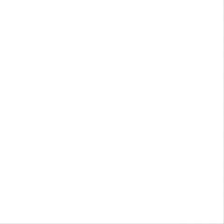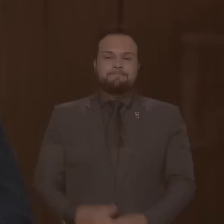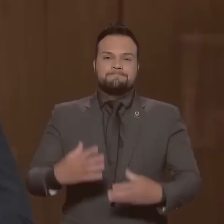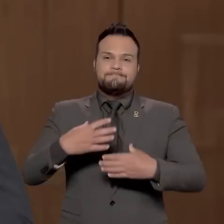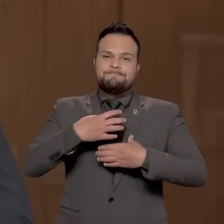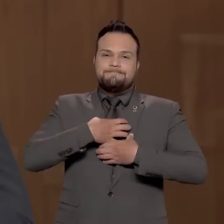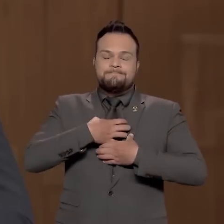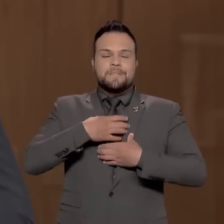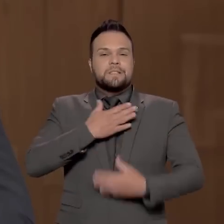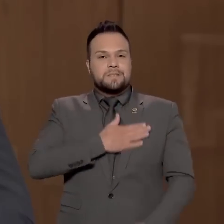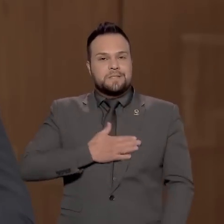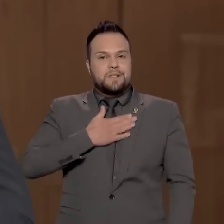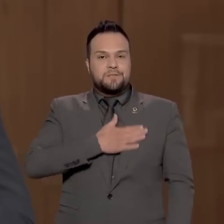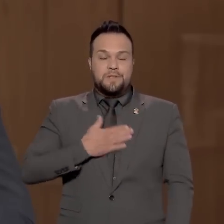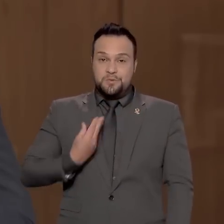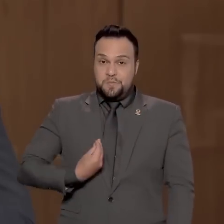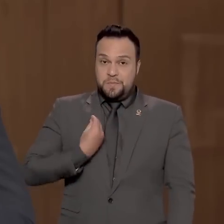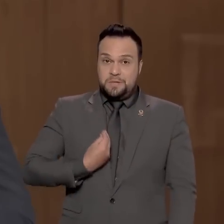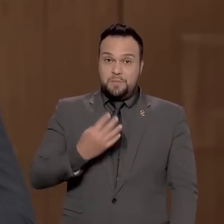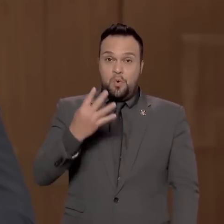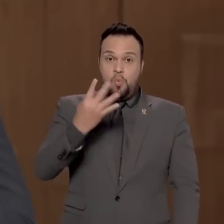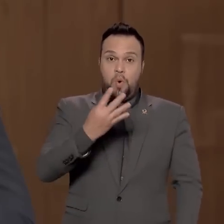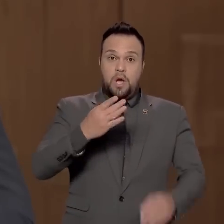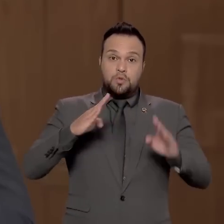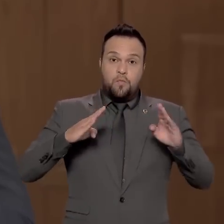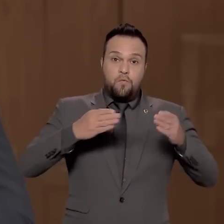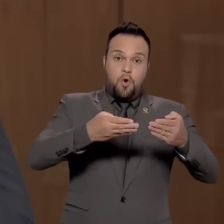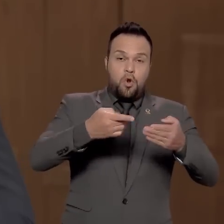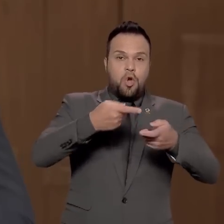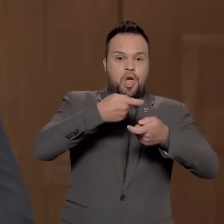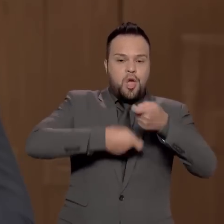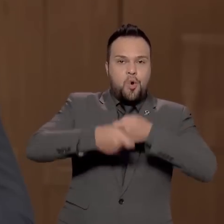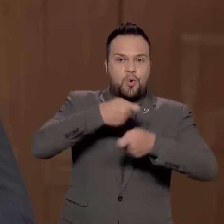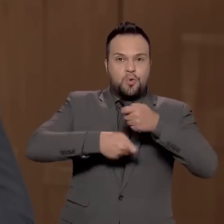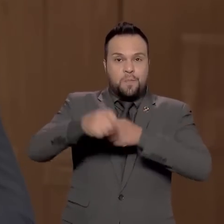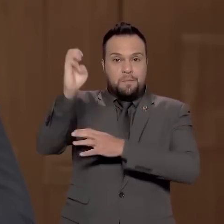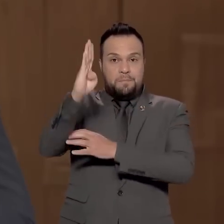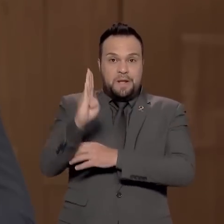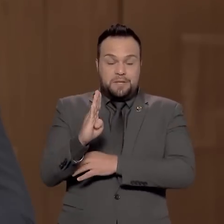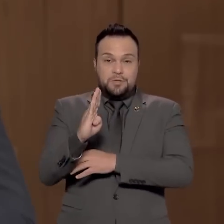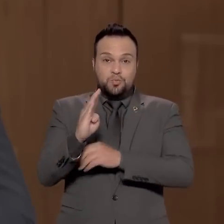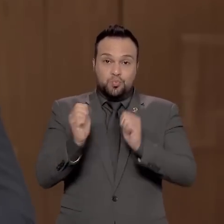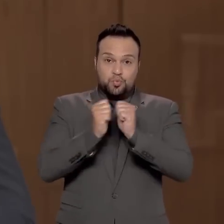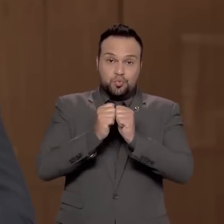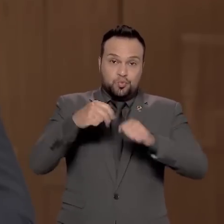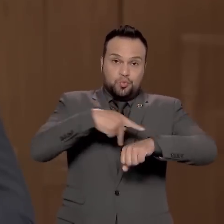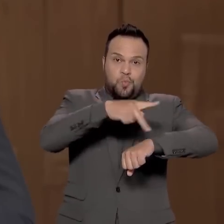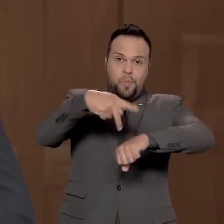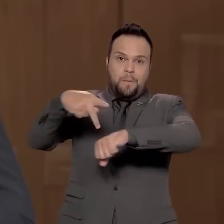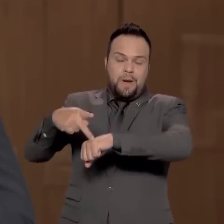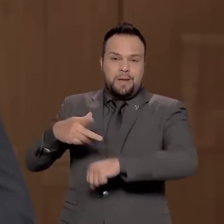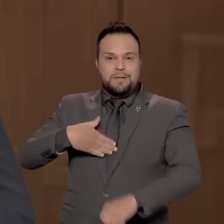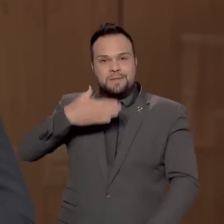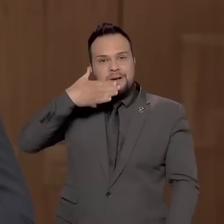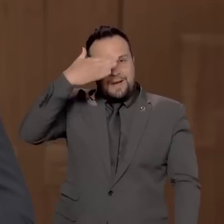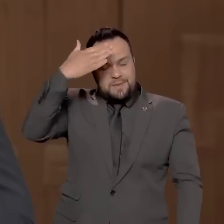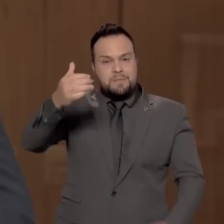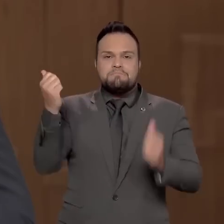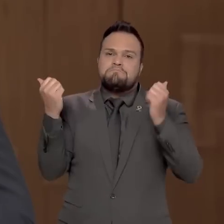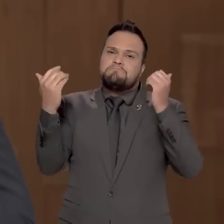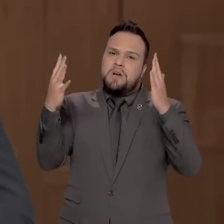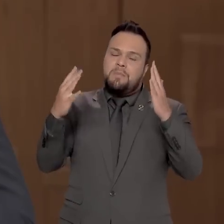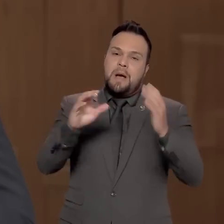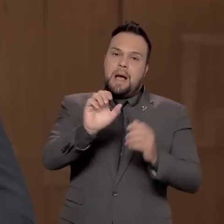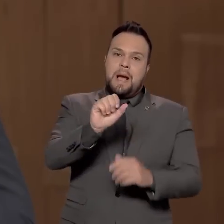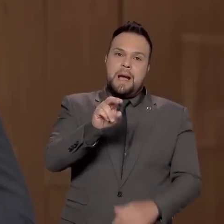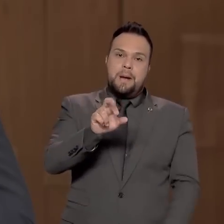É com satisfação que participo do 4º Fórum Econômico Brasil Países Árabes. Parabenizo